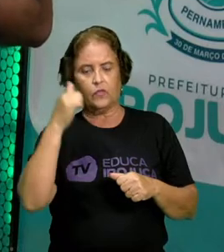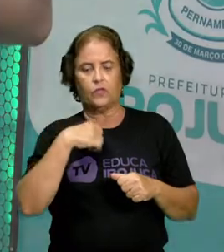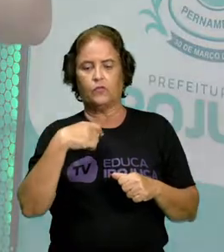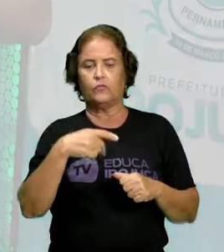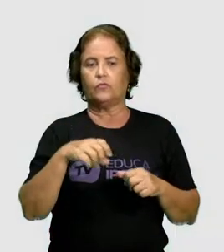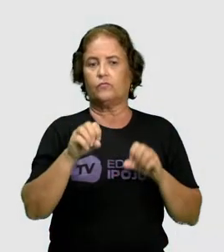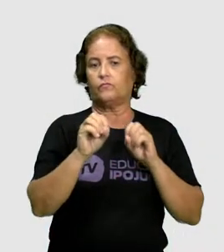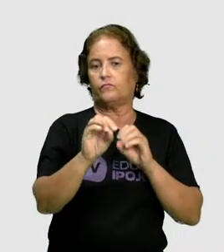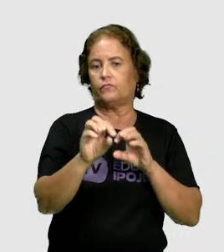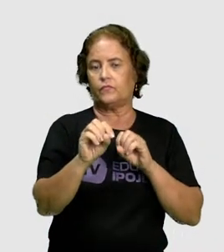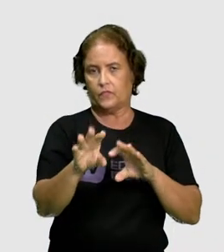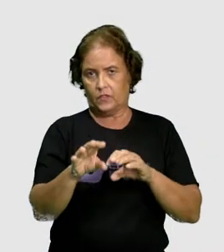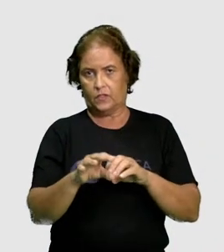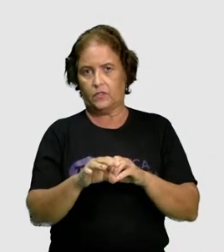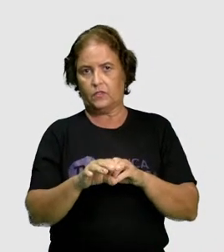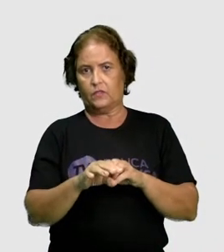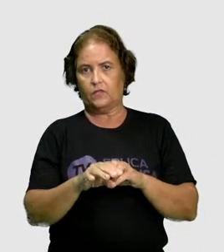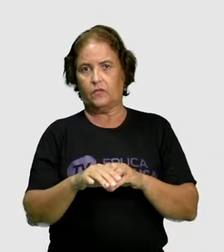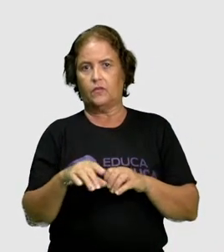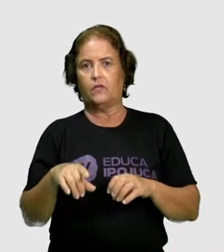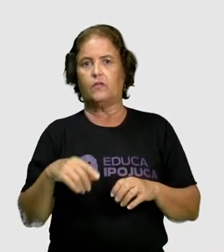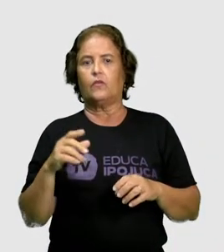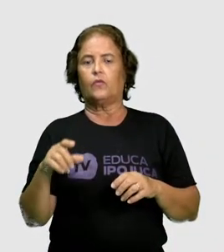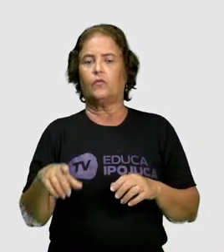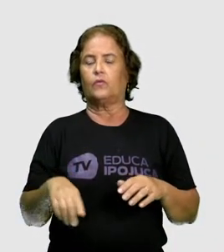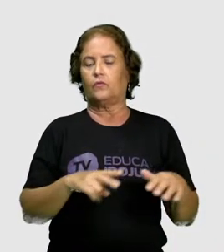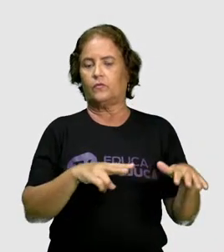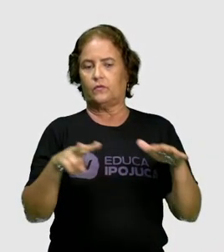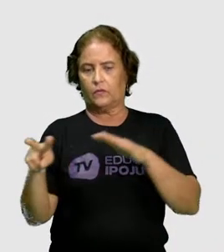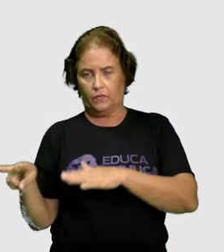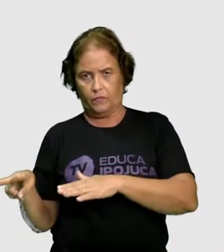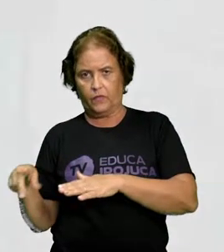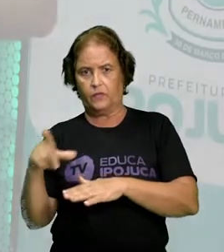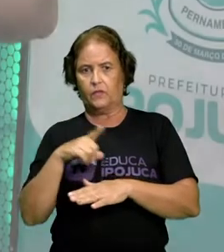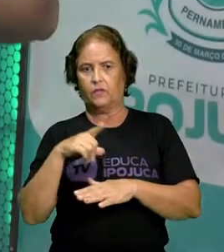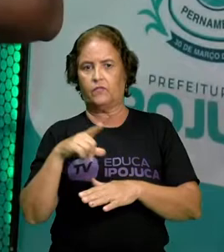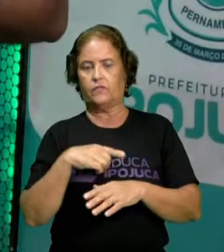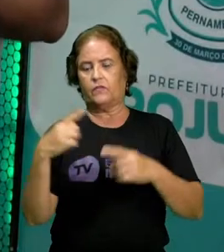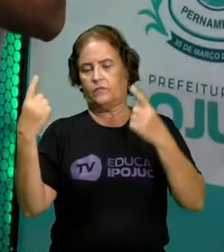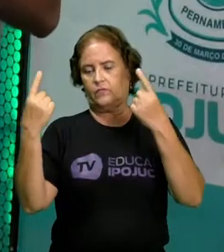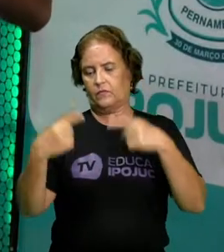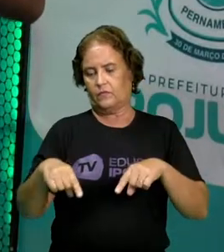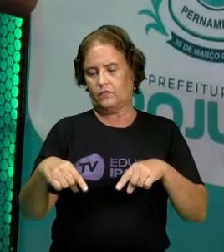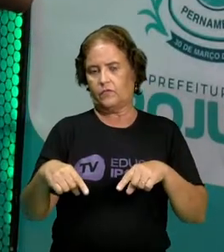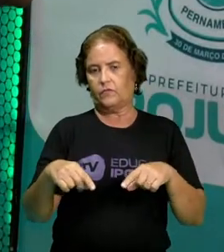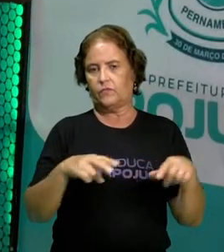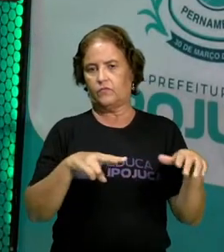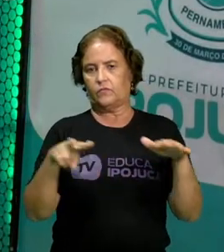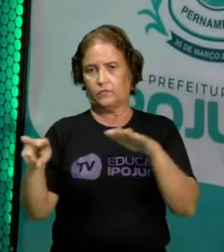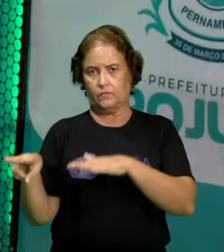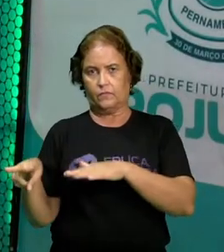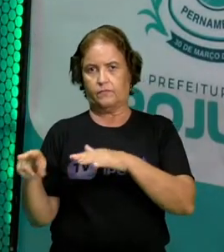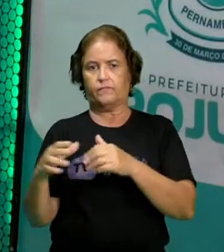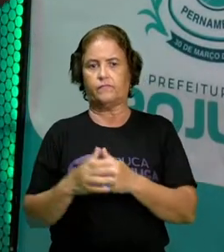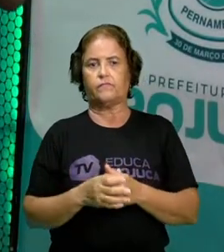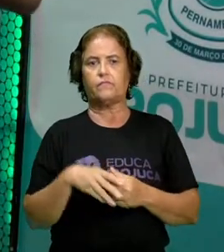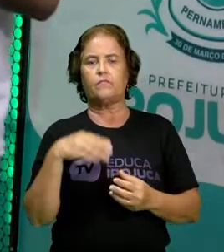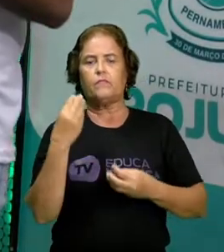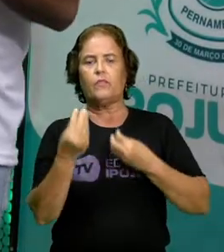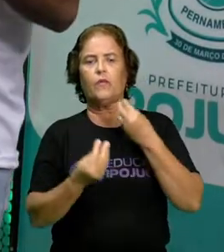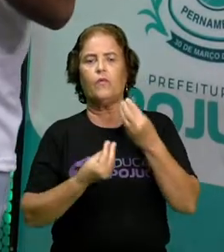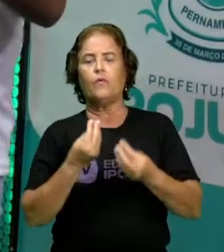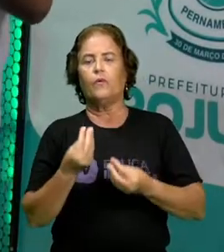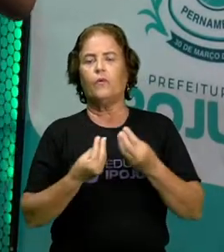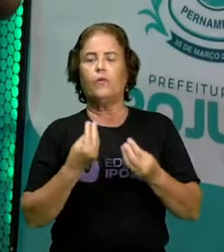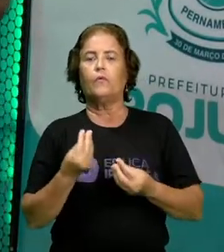semana o nosso Week Challenge, que vai ser o desafio semanal. Como que você acessa isso